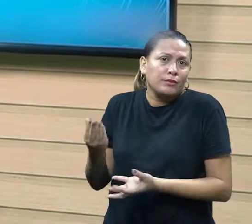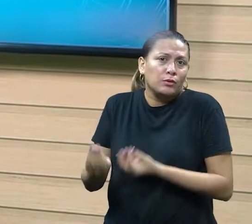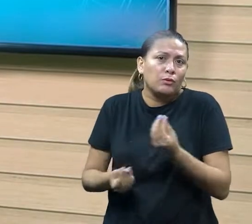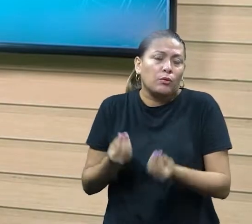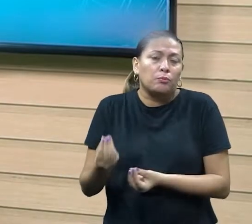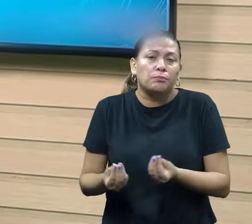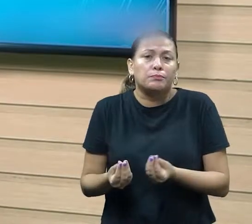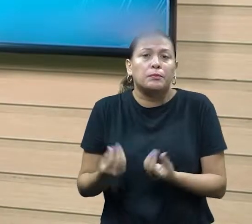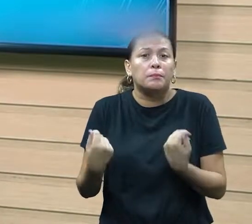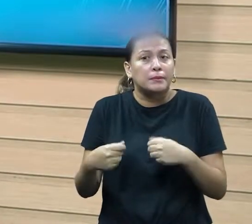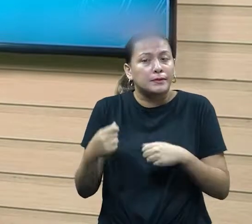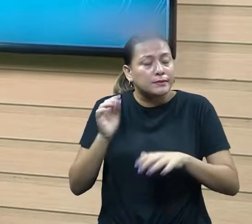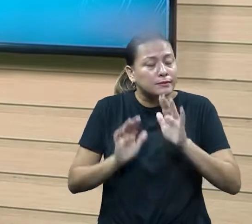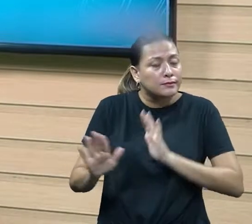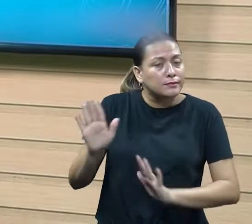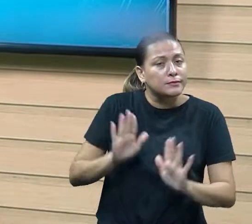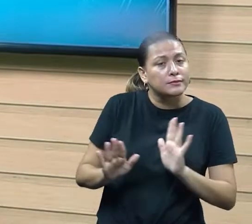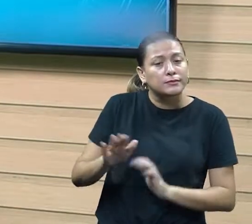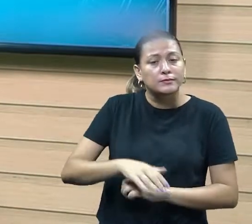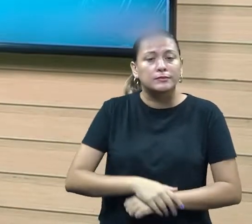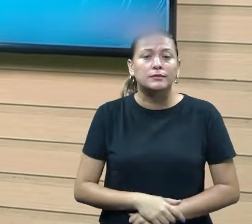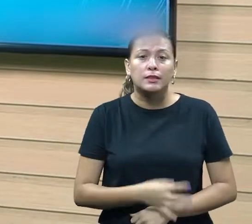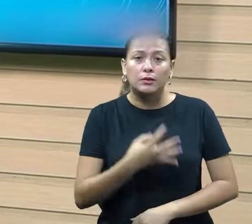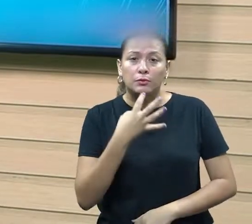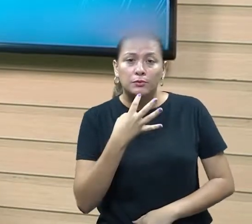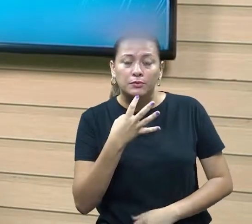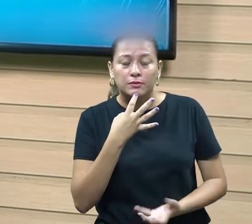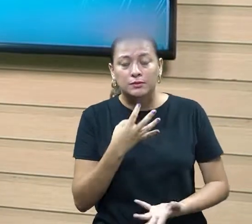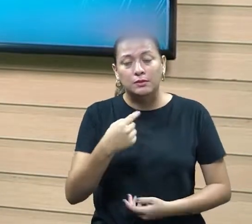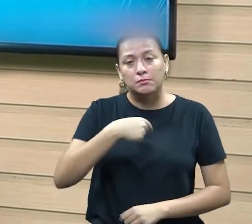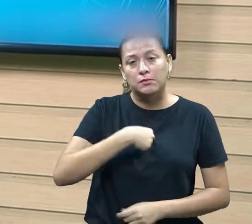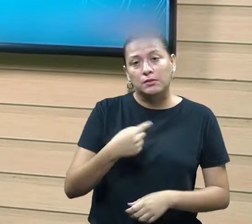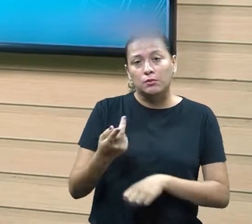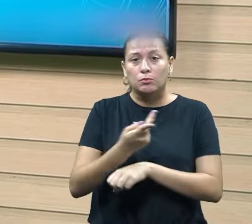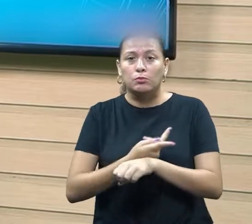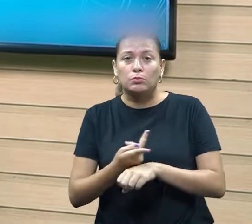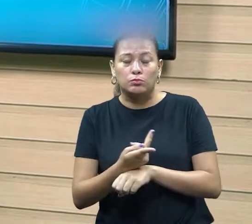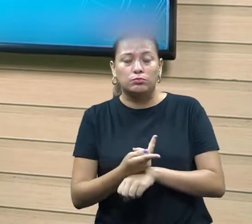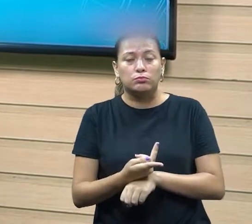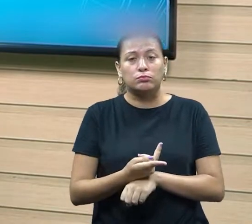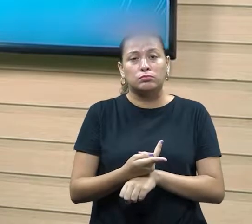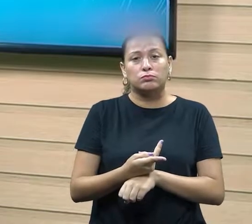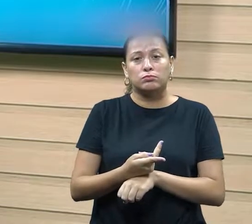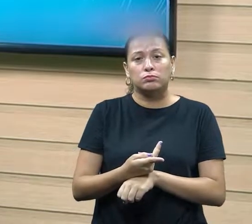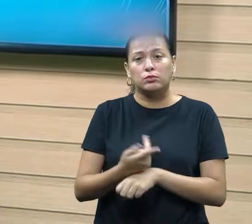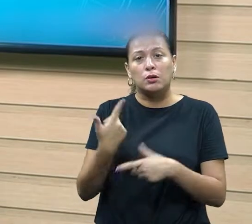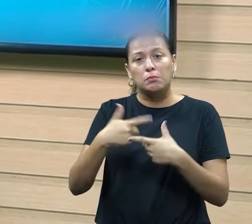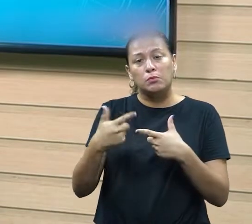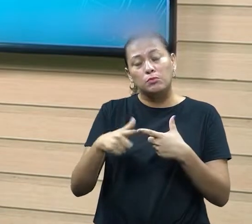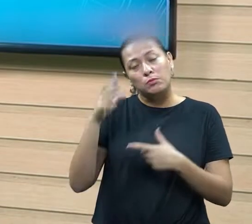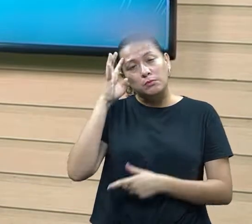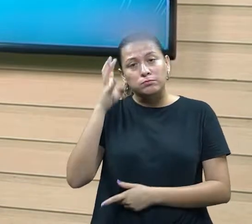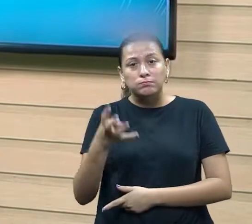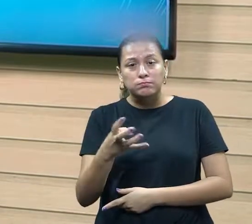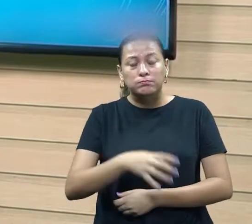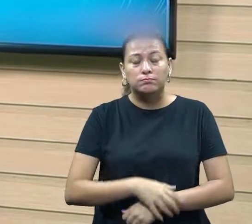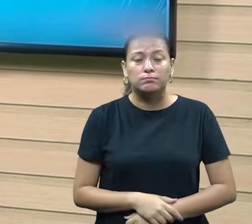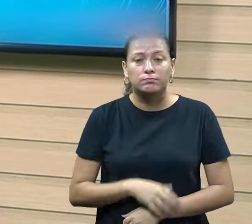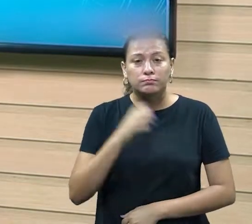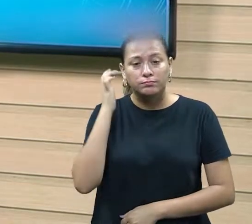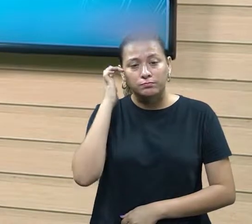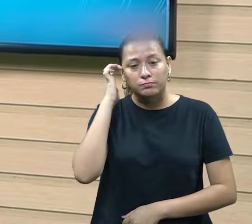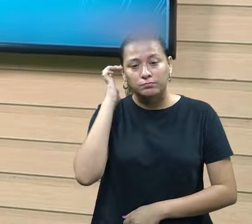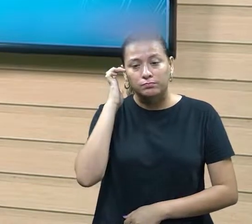cuidado, né? Em relação a isso, porque eu preciso conhecer justamente para eu saber buscar e resolver. É como a Taja lá fala.